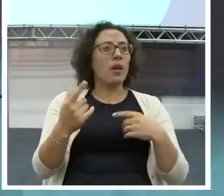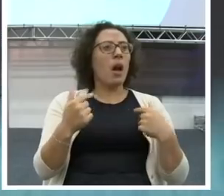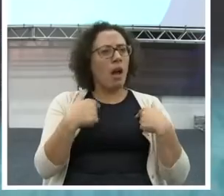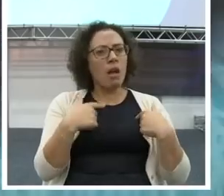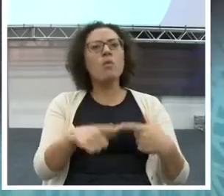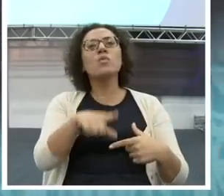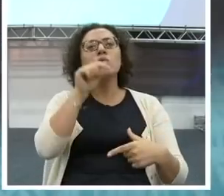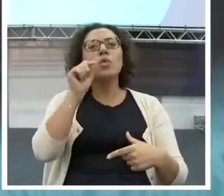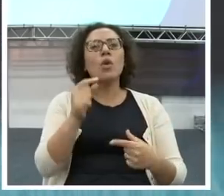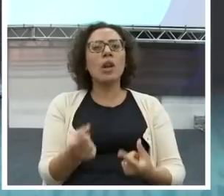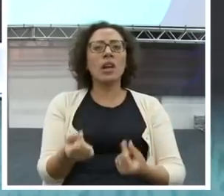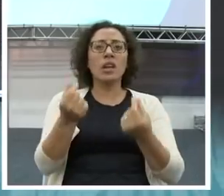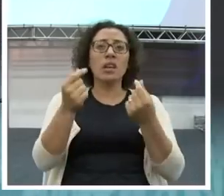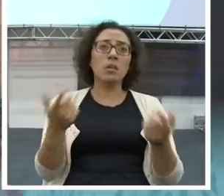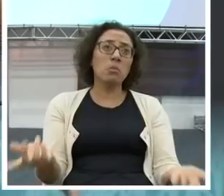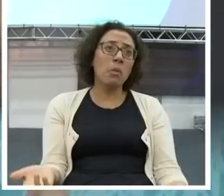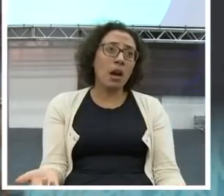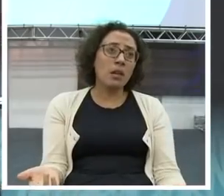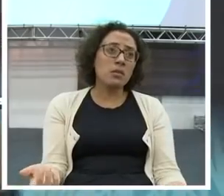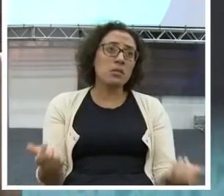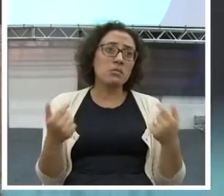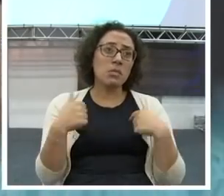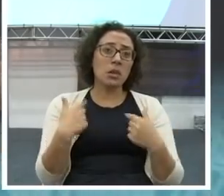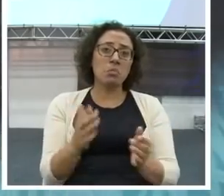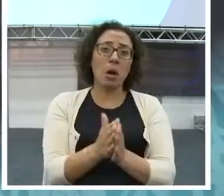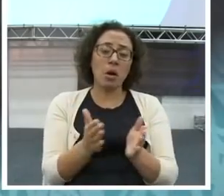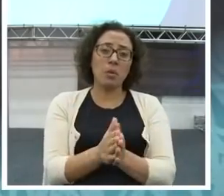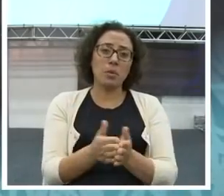rico e estou na miséria. É que você não sabe escolher.